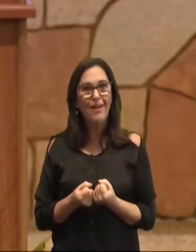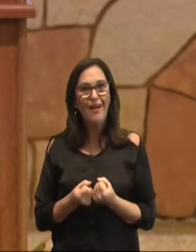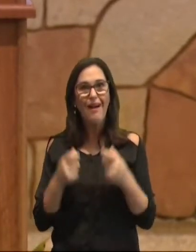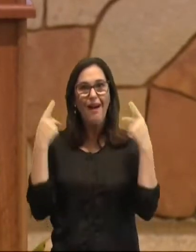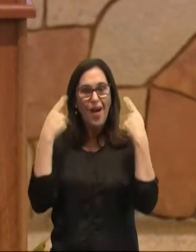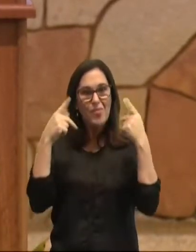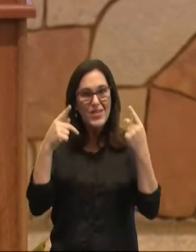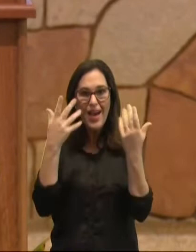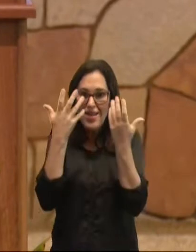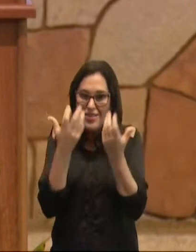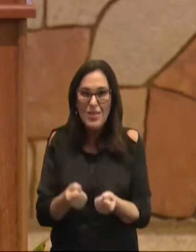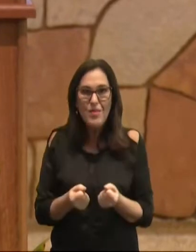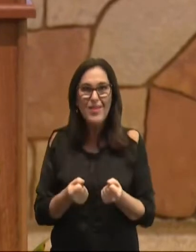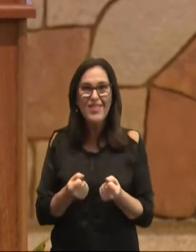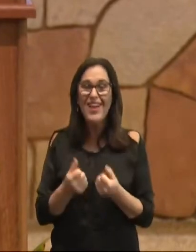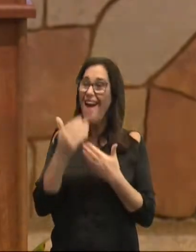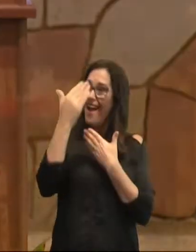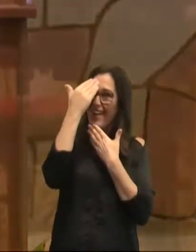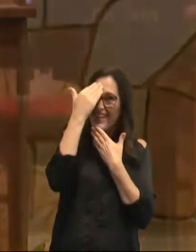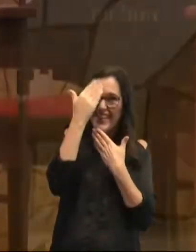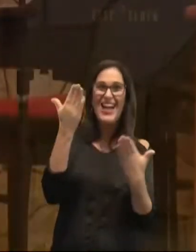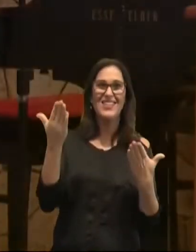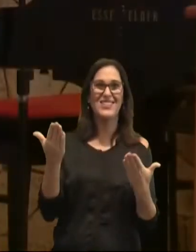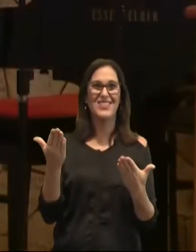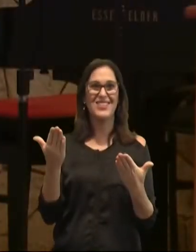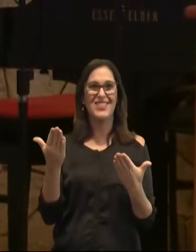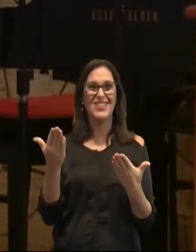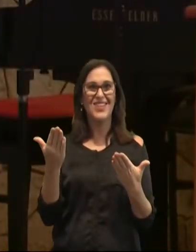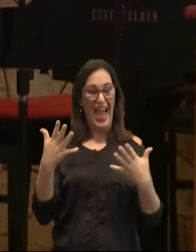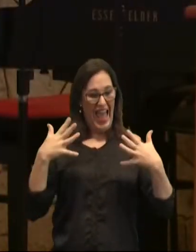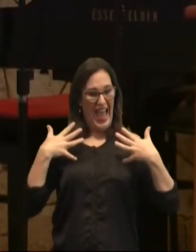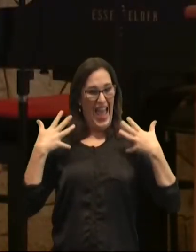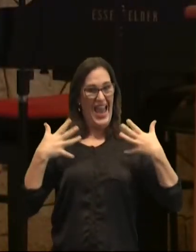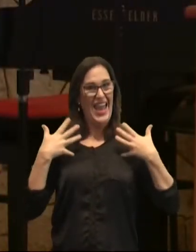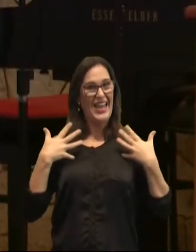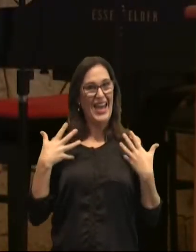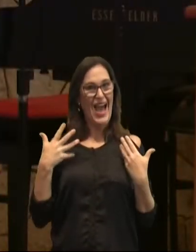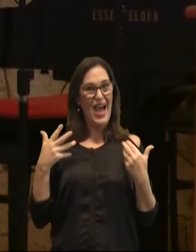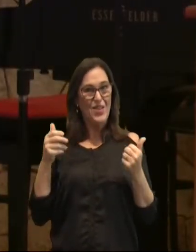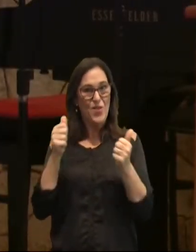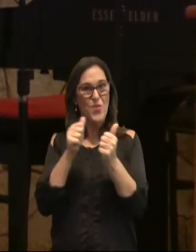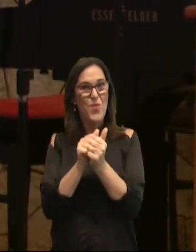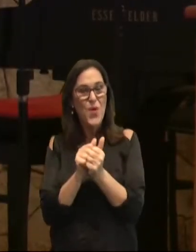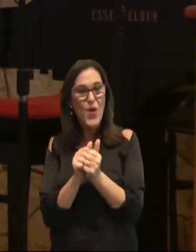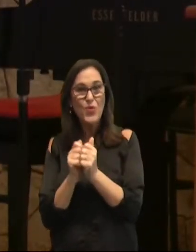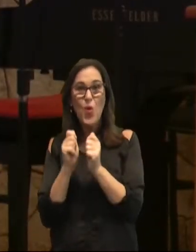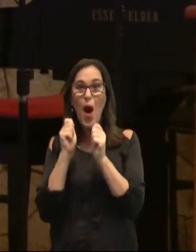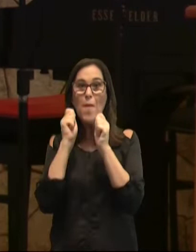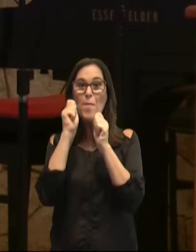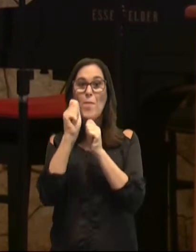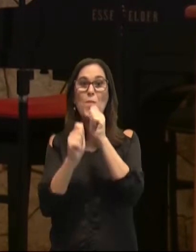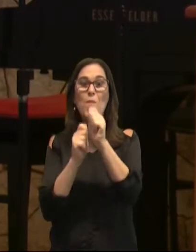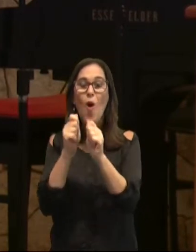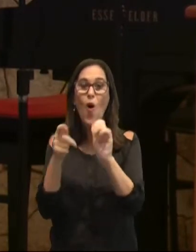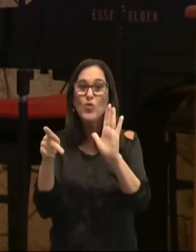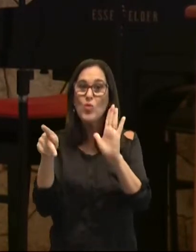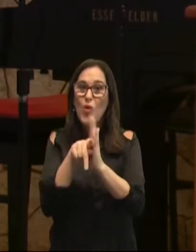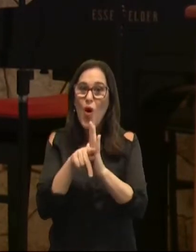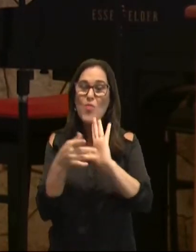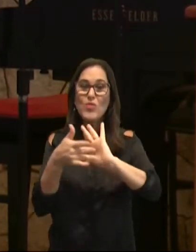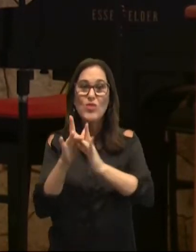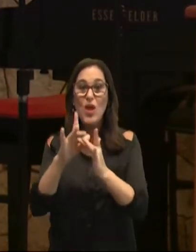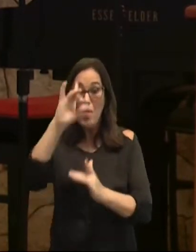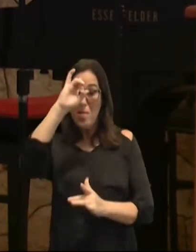mensagem, com gratidão. Eles tinham se alegrado pela presença de um apóstolo de Jesus, que havia sido